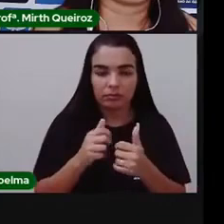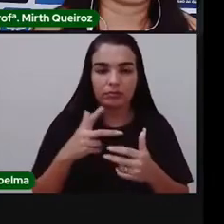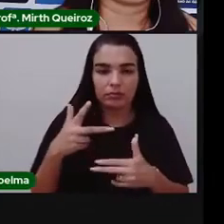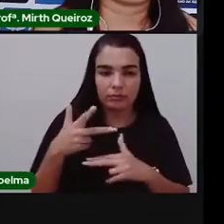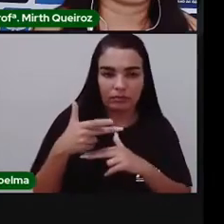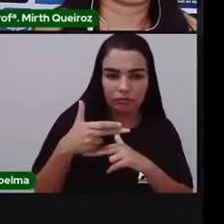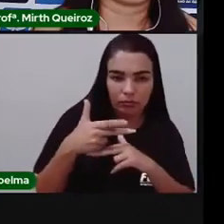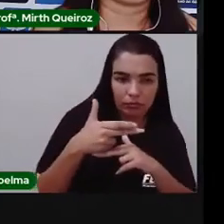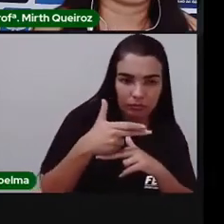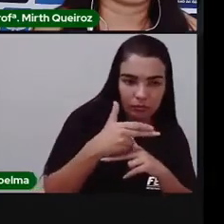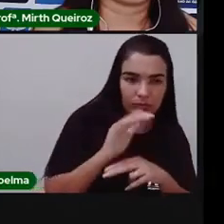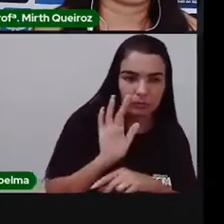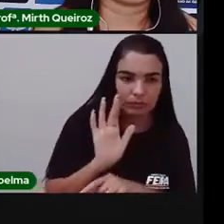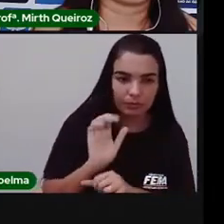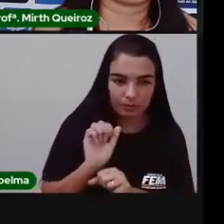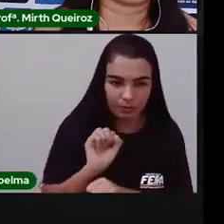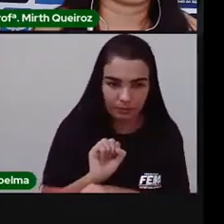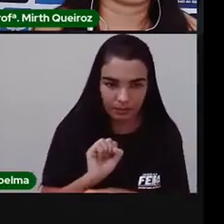dobrar.